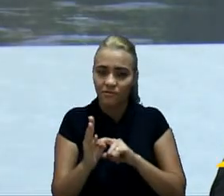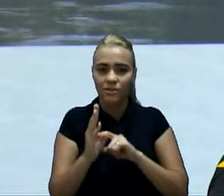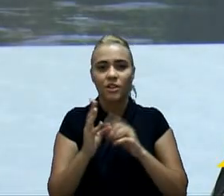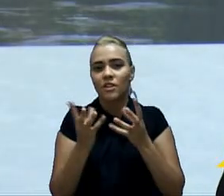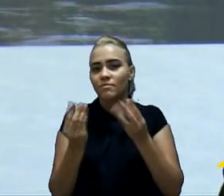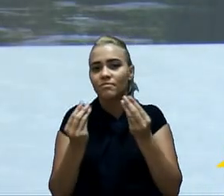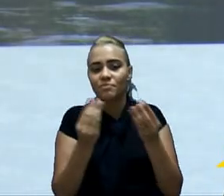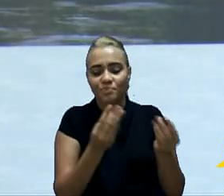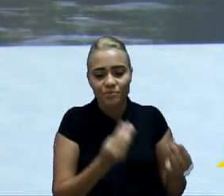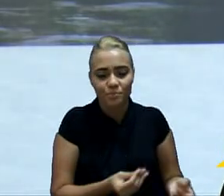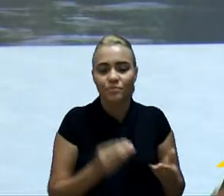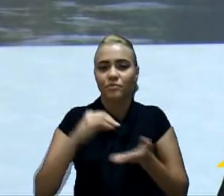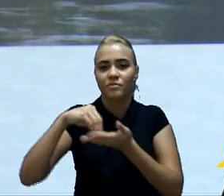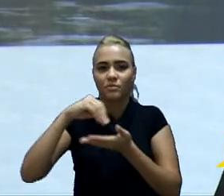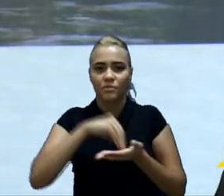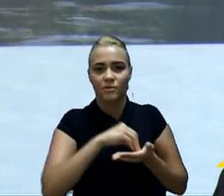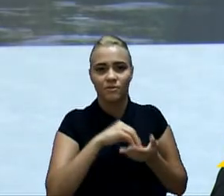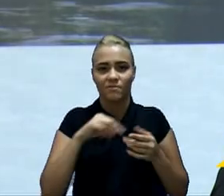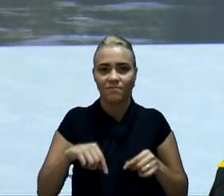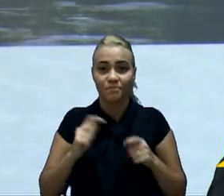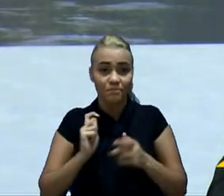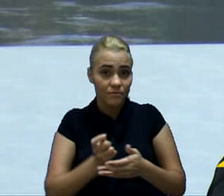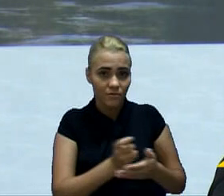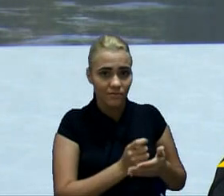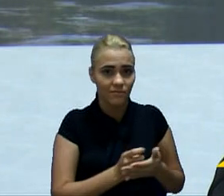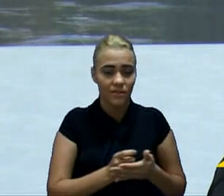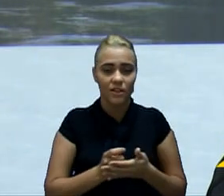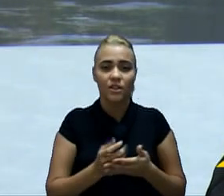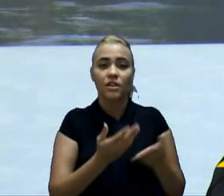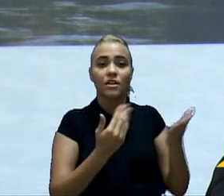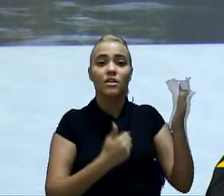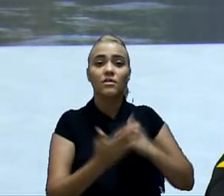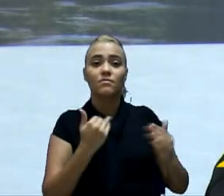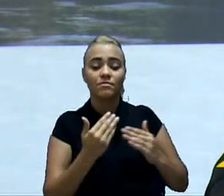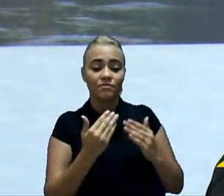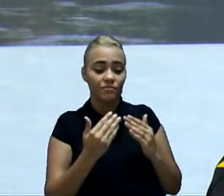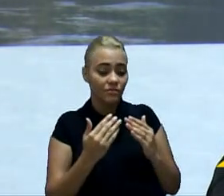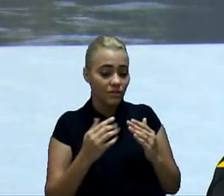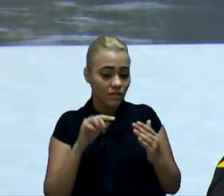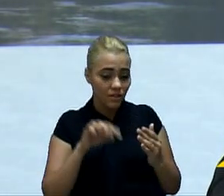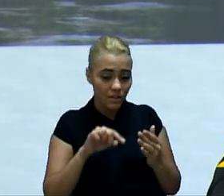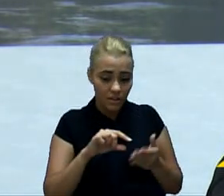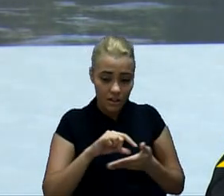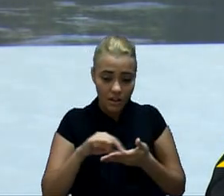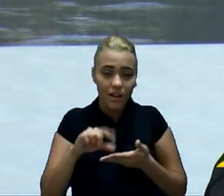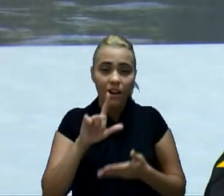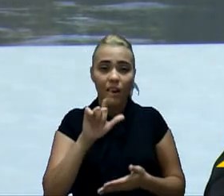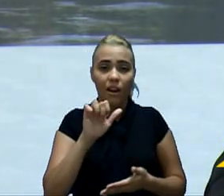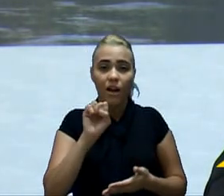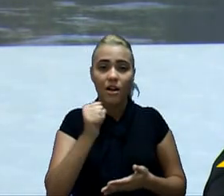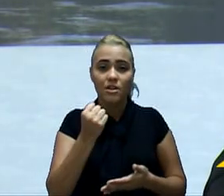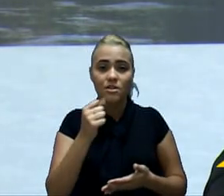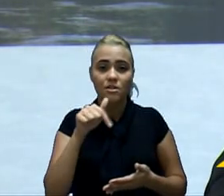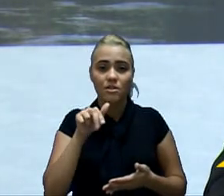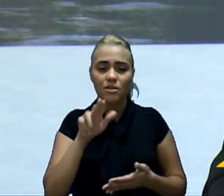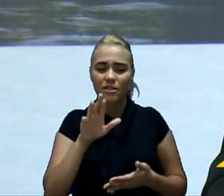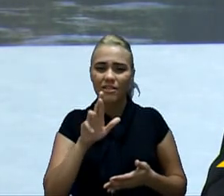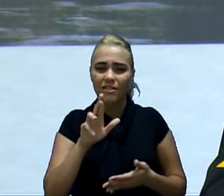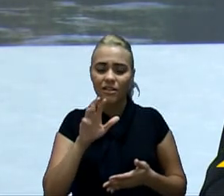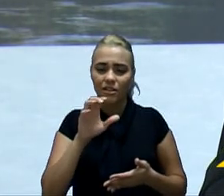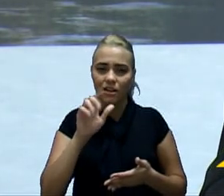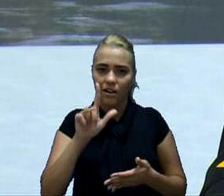despesas, e eu mencionei aqui o resto da pagar, elas vieram sem lastro financeiro. O que quer dizer isso?